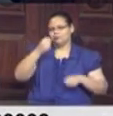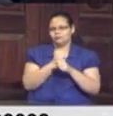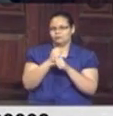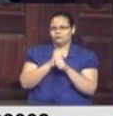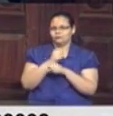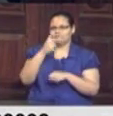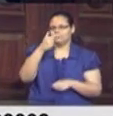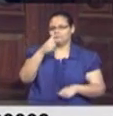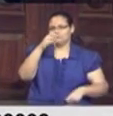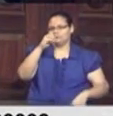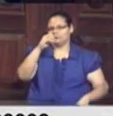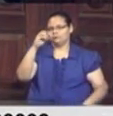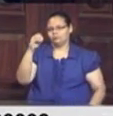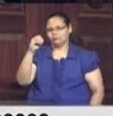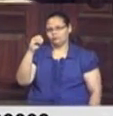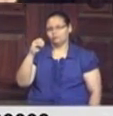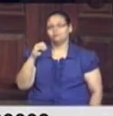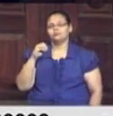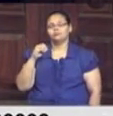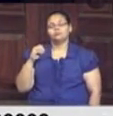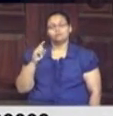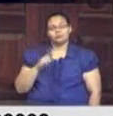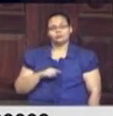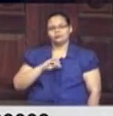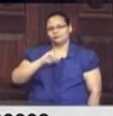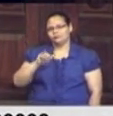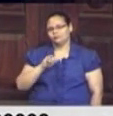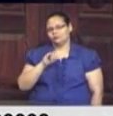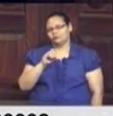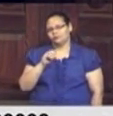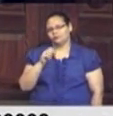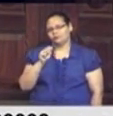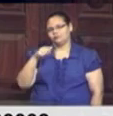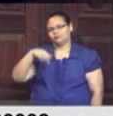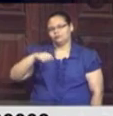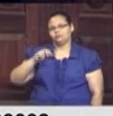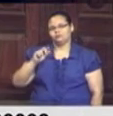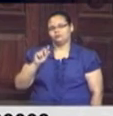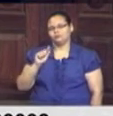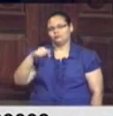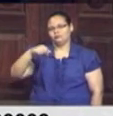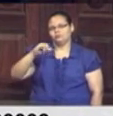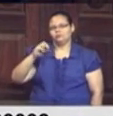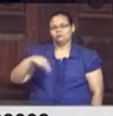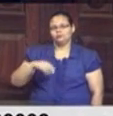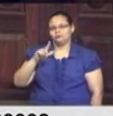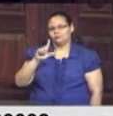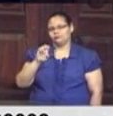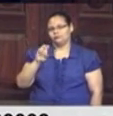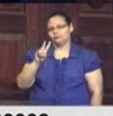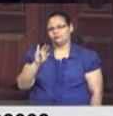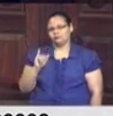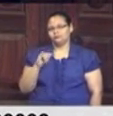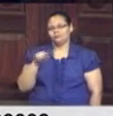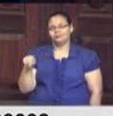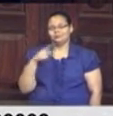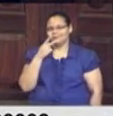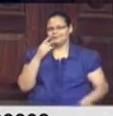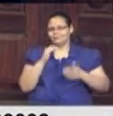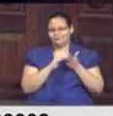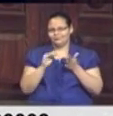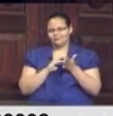2000, Joaquim Levi, secretário ou supersecretário do governo, disse que era preciso adotar medidas